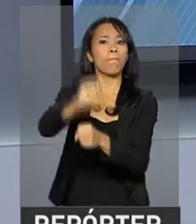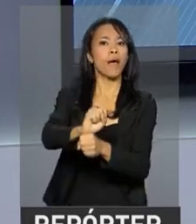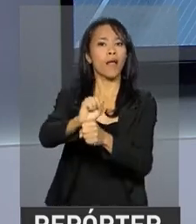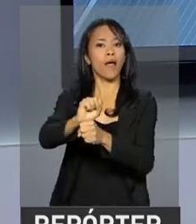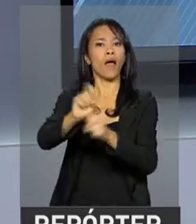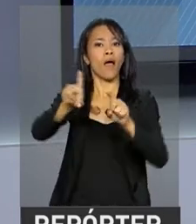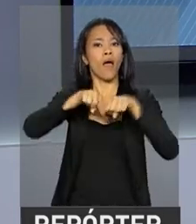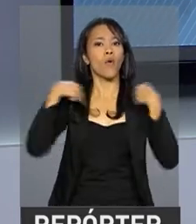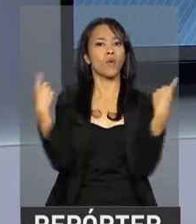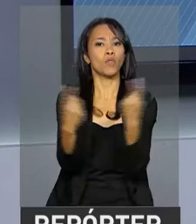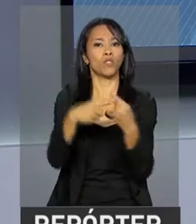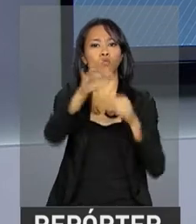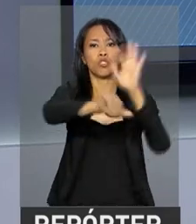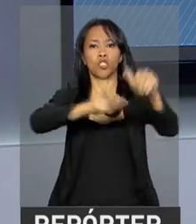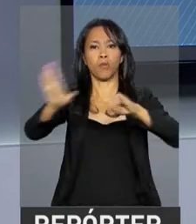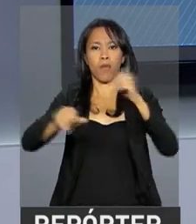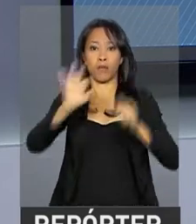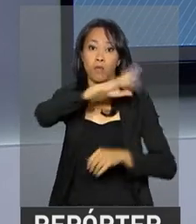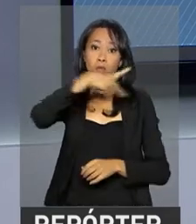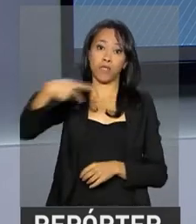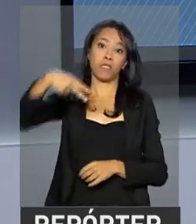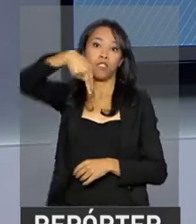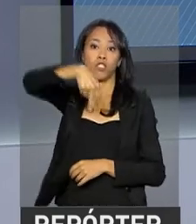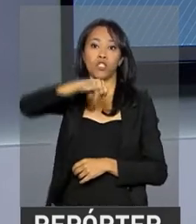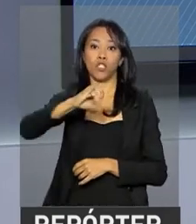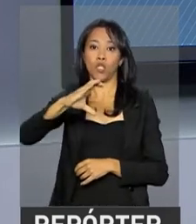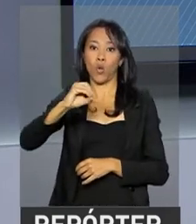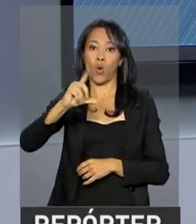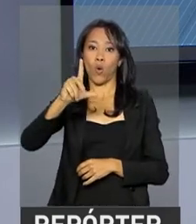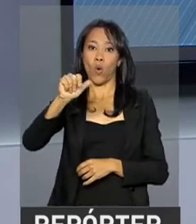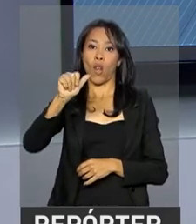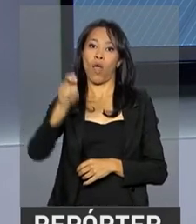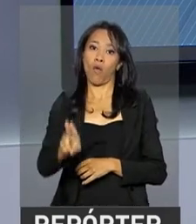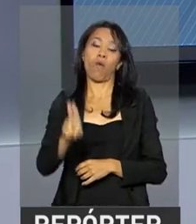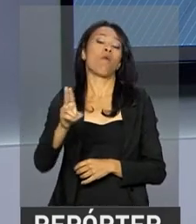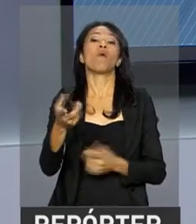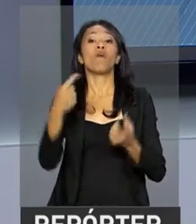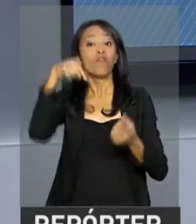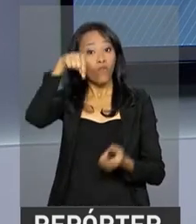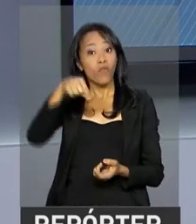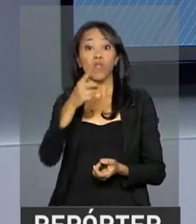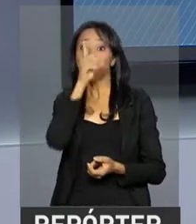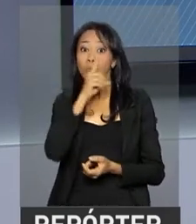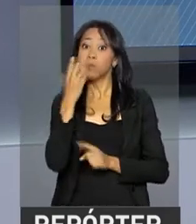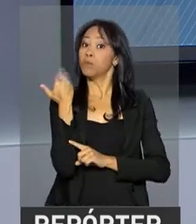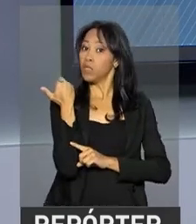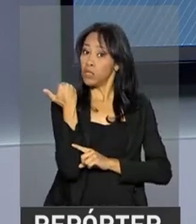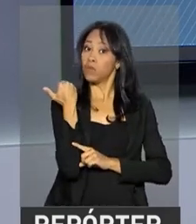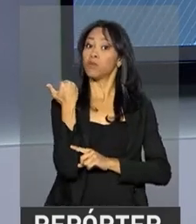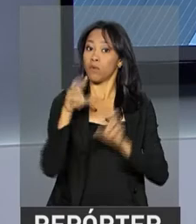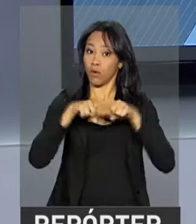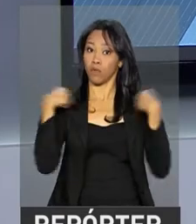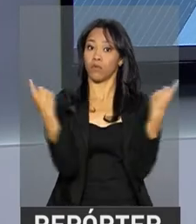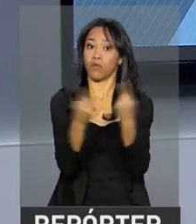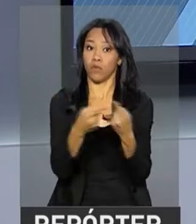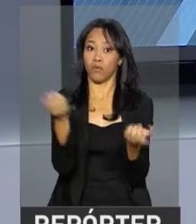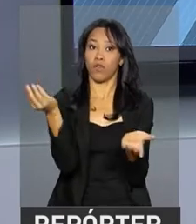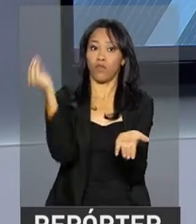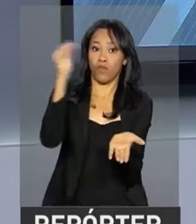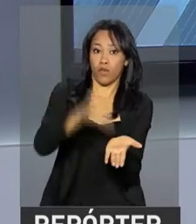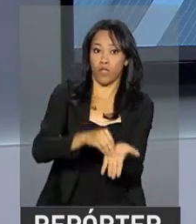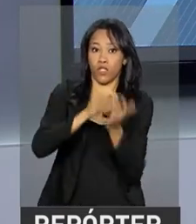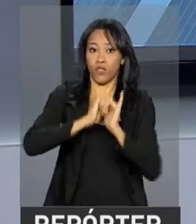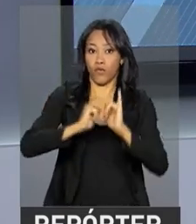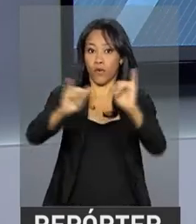convocada pelo presidente Nicolás Maduro. A eleição para a Assembleia foi neste domingo. De acordo com nota divulgada